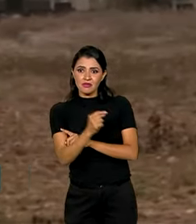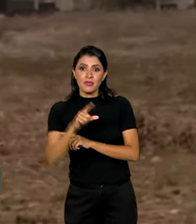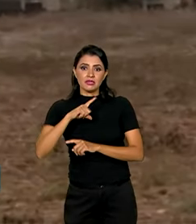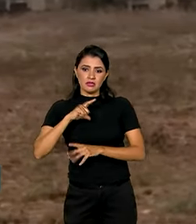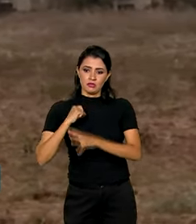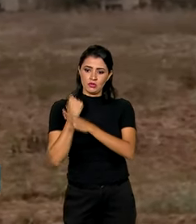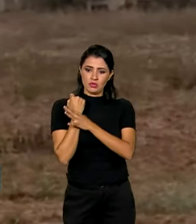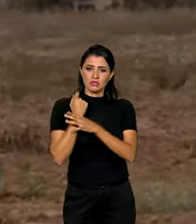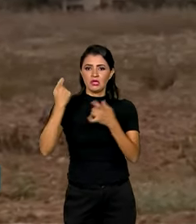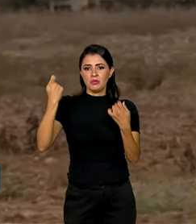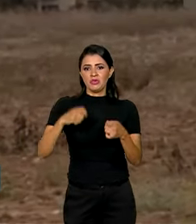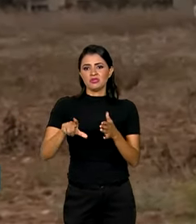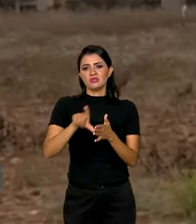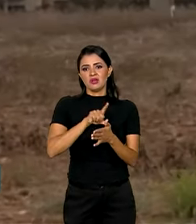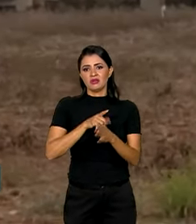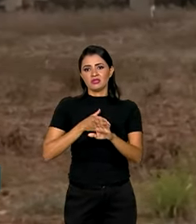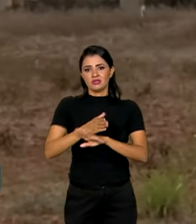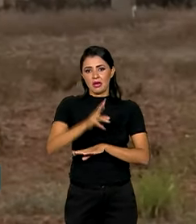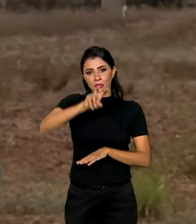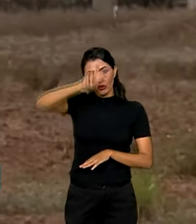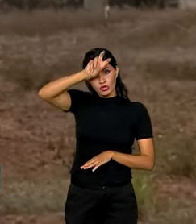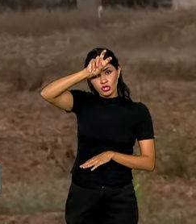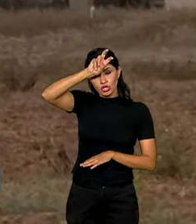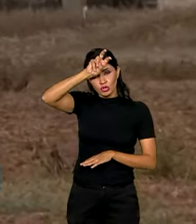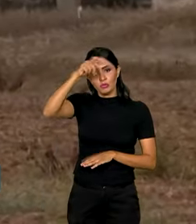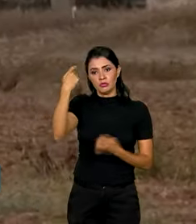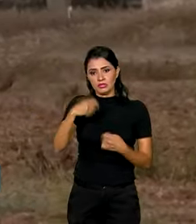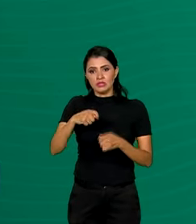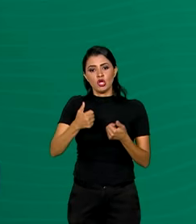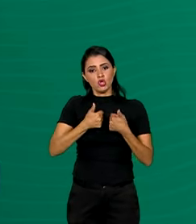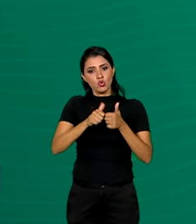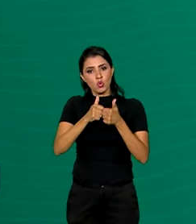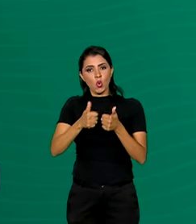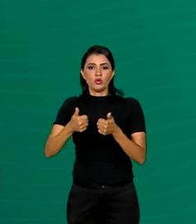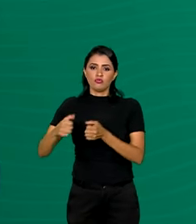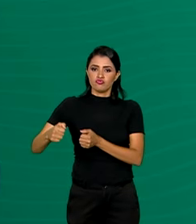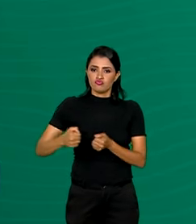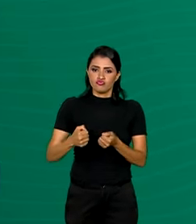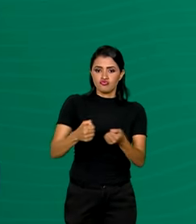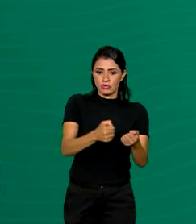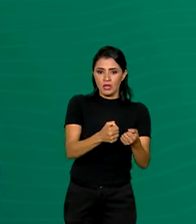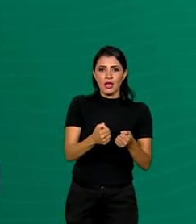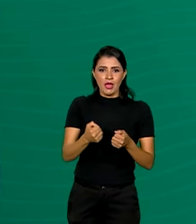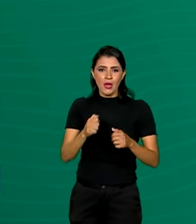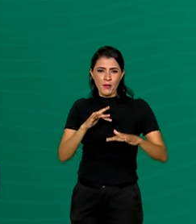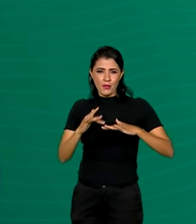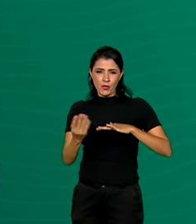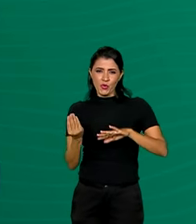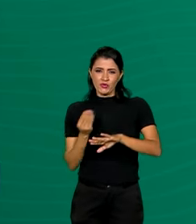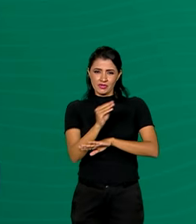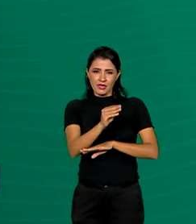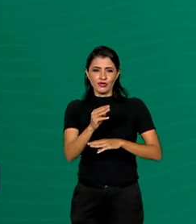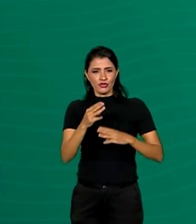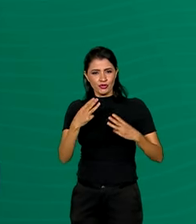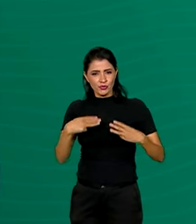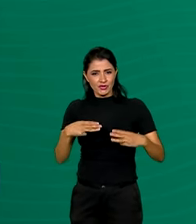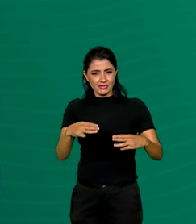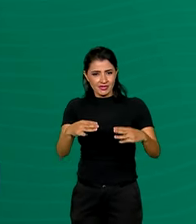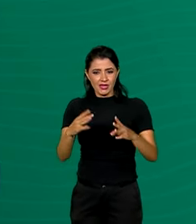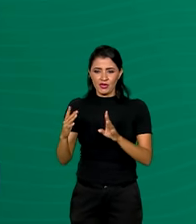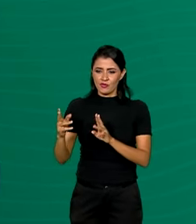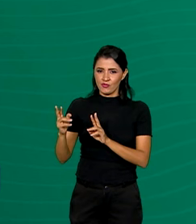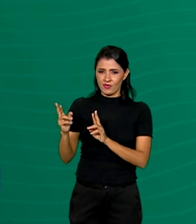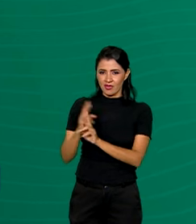eles precisam passar pelo Egito por terra em um ônibus. Em uma postagem no perfil do Ministério das Relações